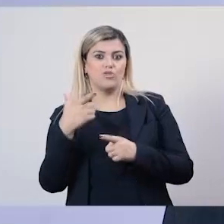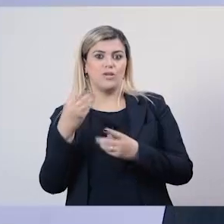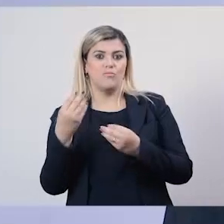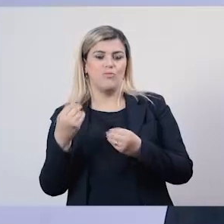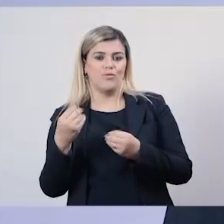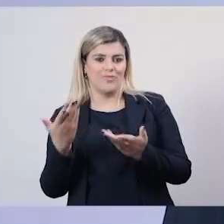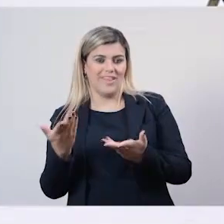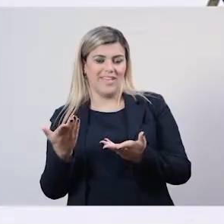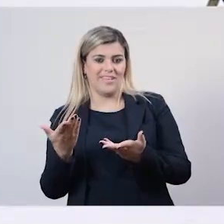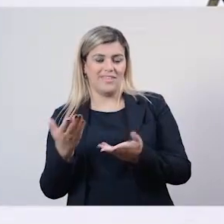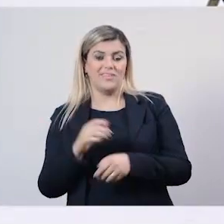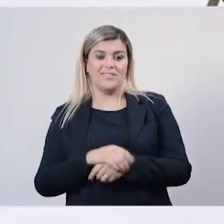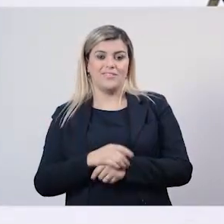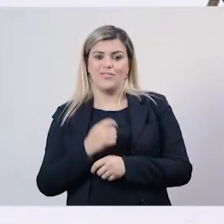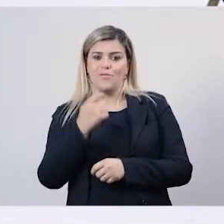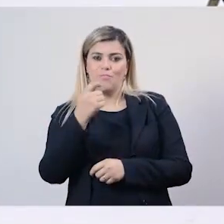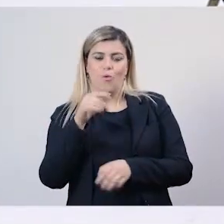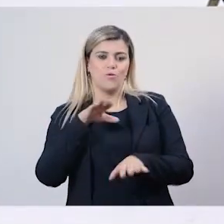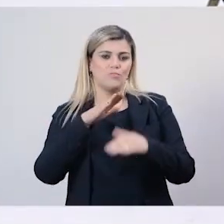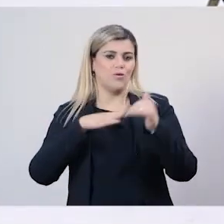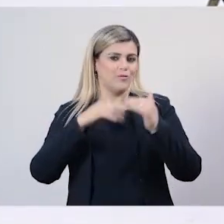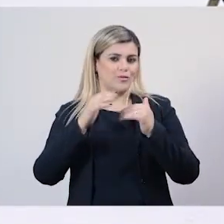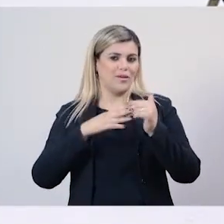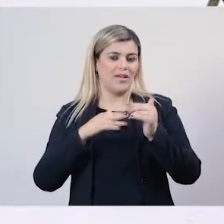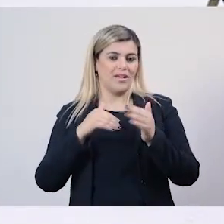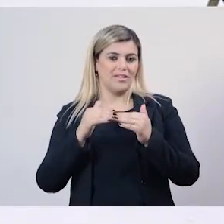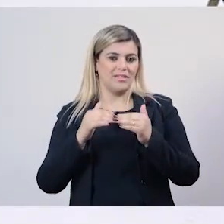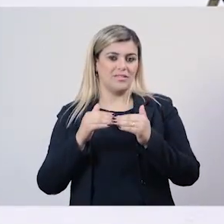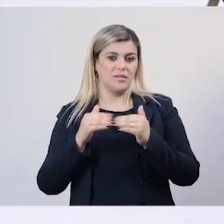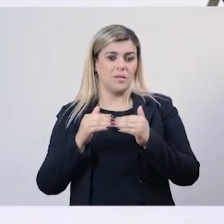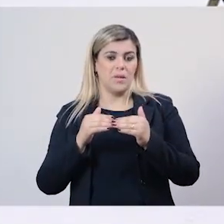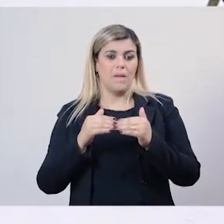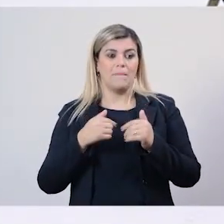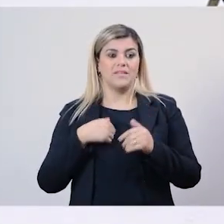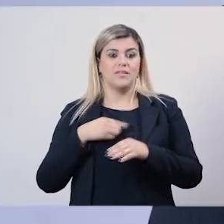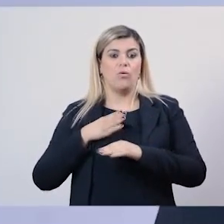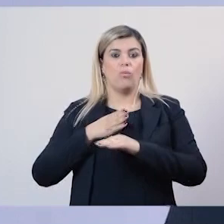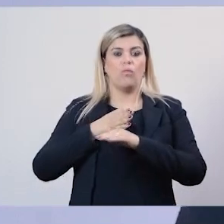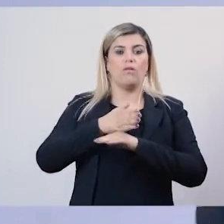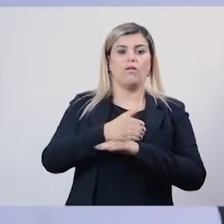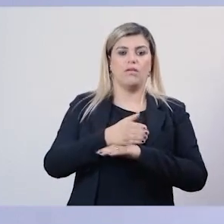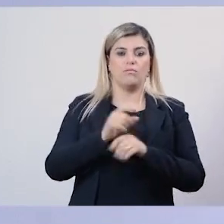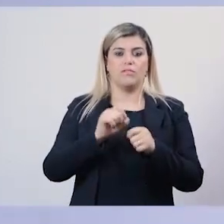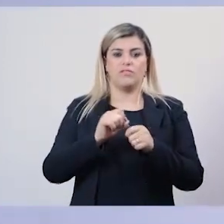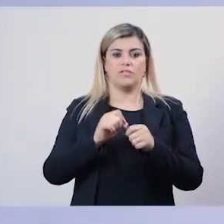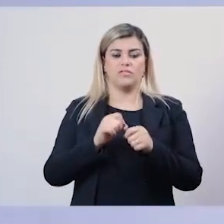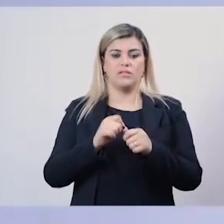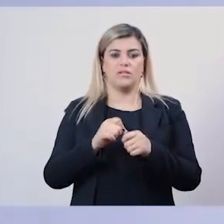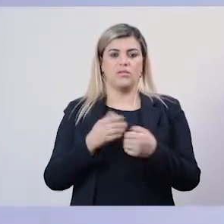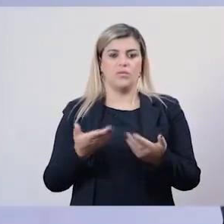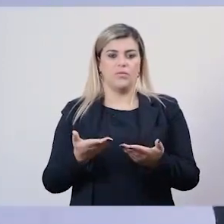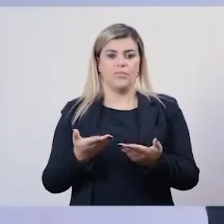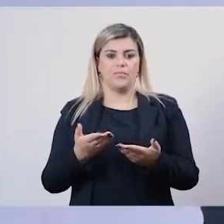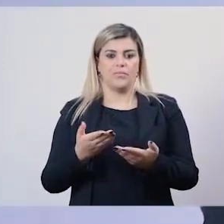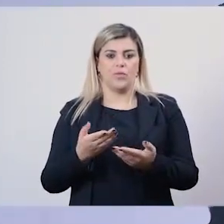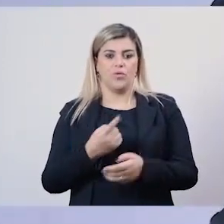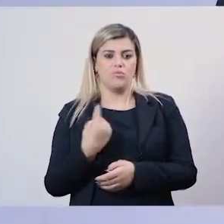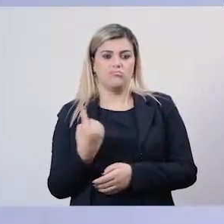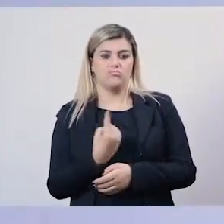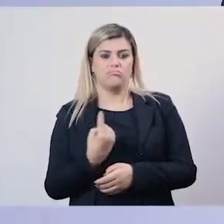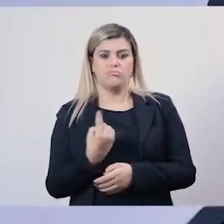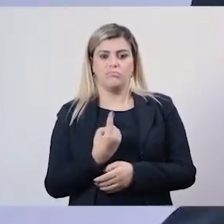muito poucos, né? Mas essa autonomia, ou também dizendo, a isonomia profissional